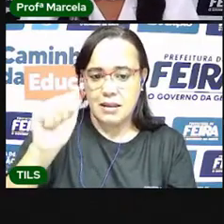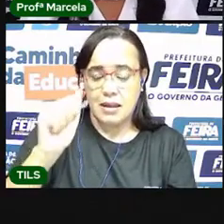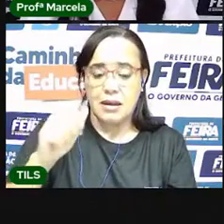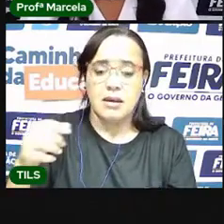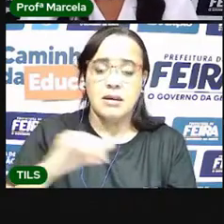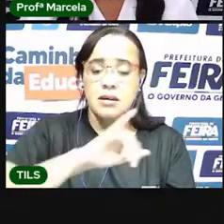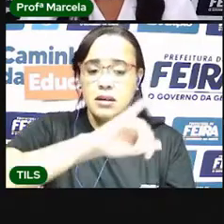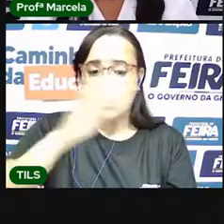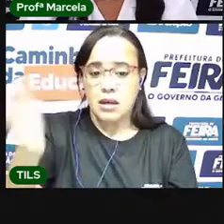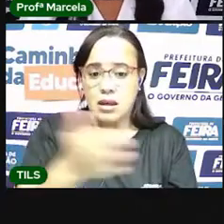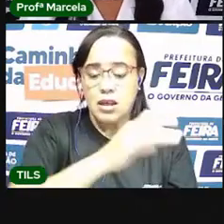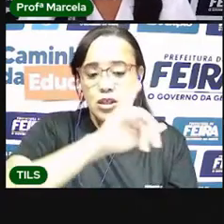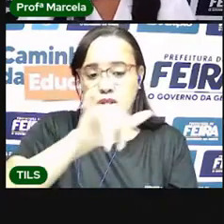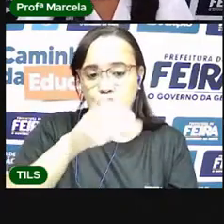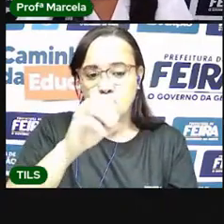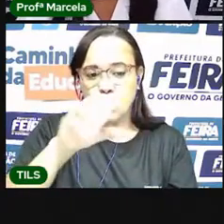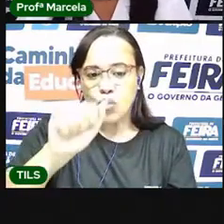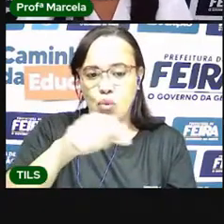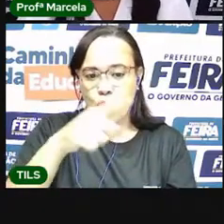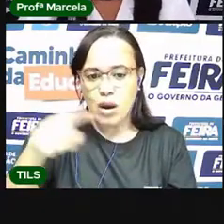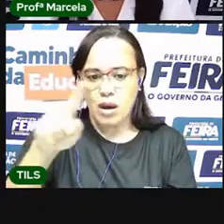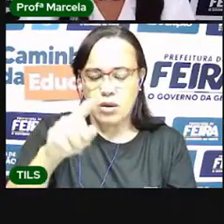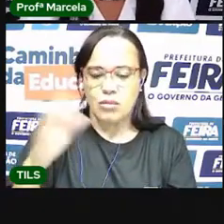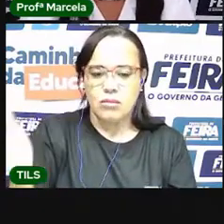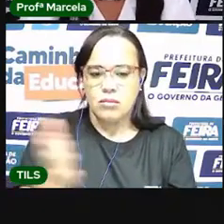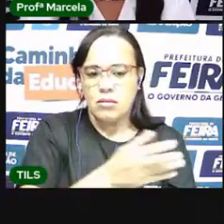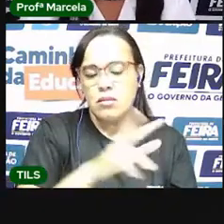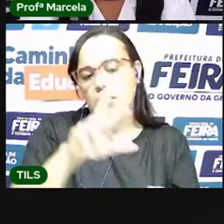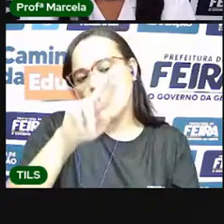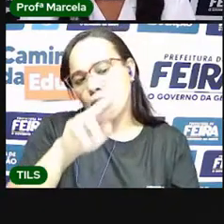E agora os nomes de origem africana.